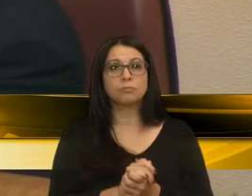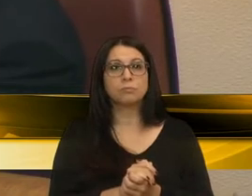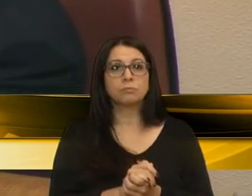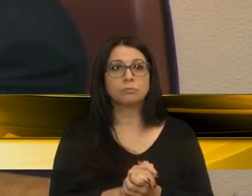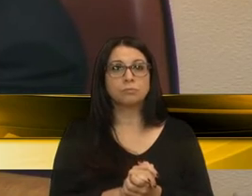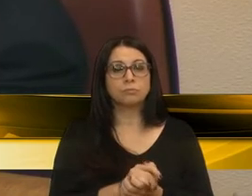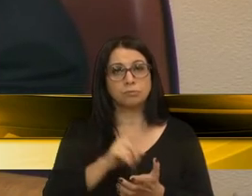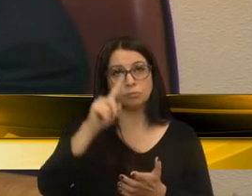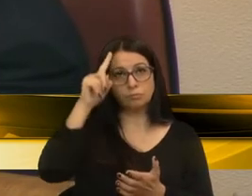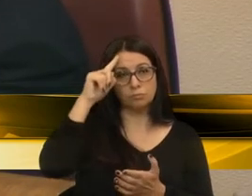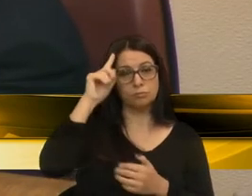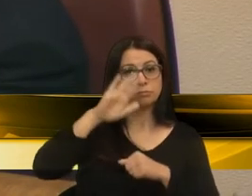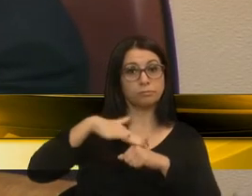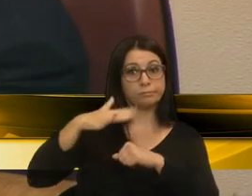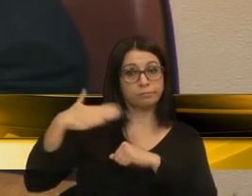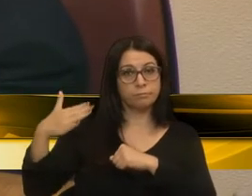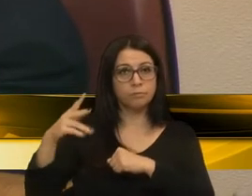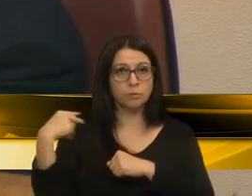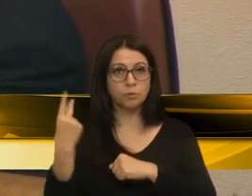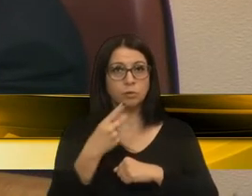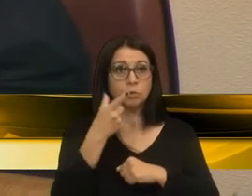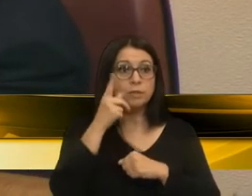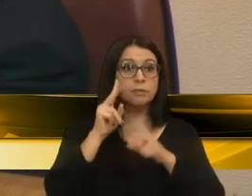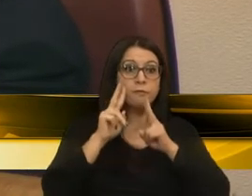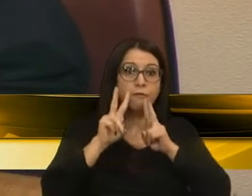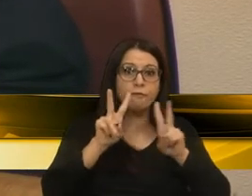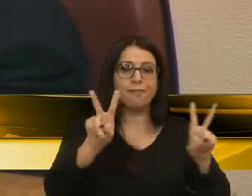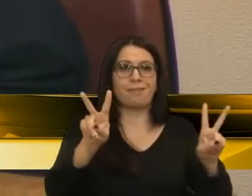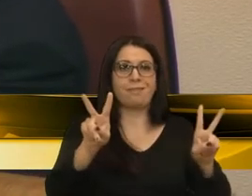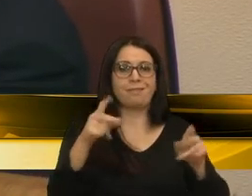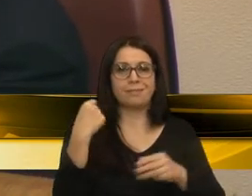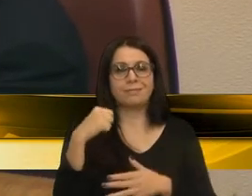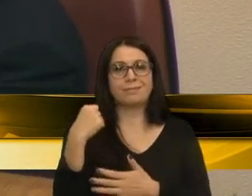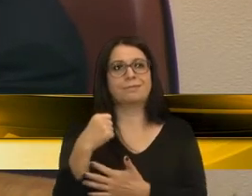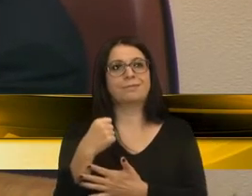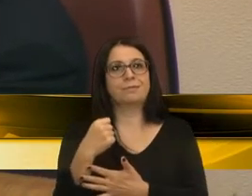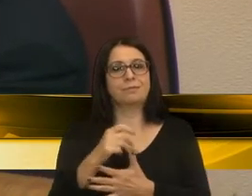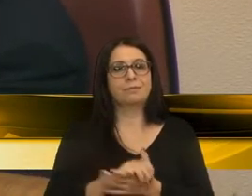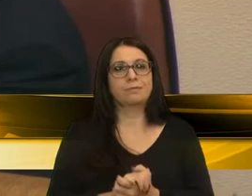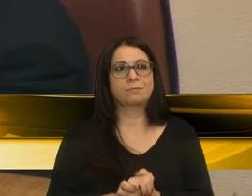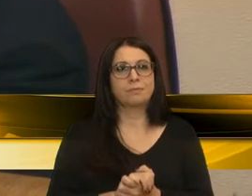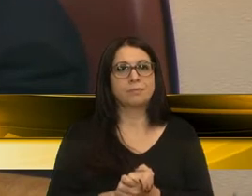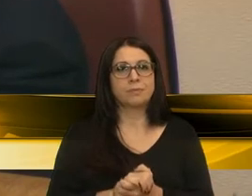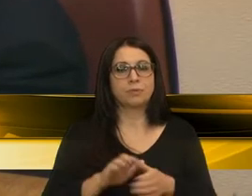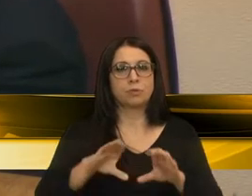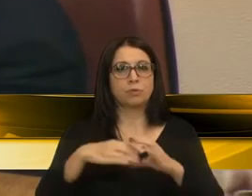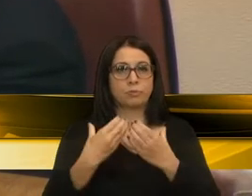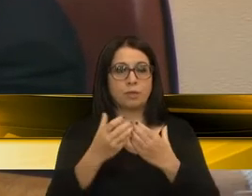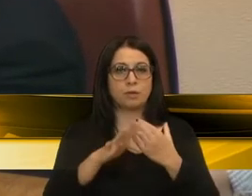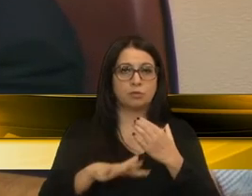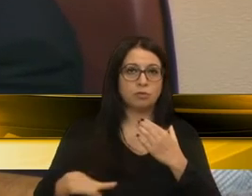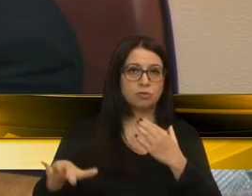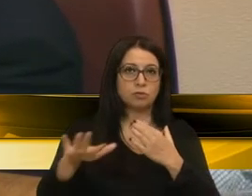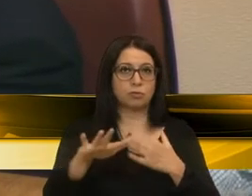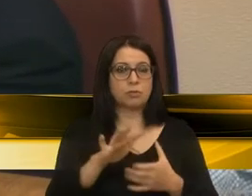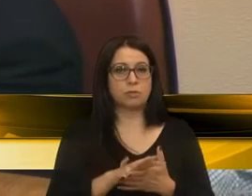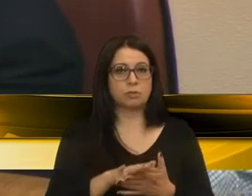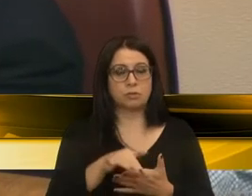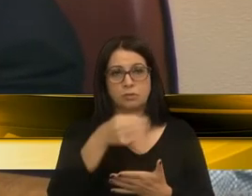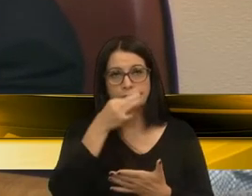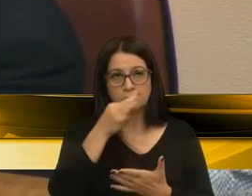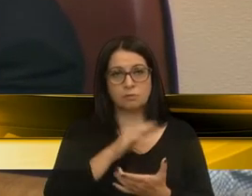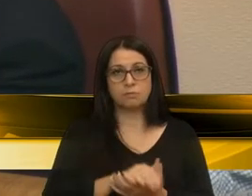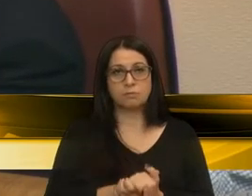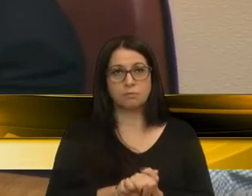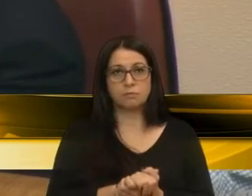a cada dia que passa, faz com que nós consigamos enxergar a necessidade de que a comunidade em geral de Caxias